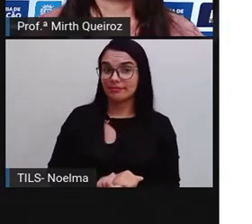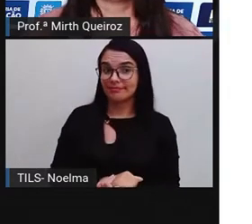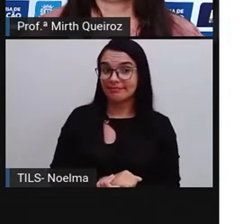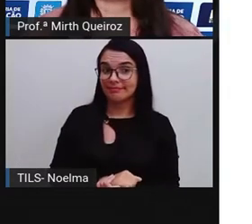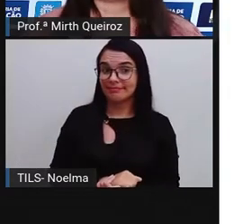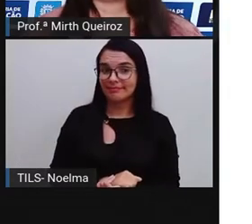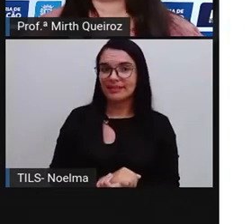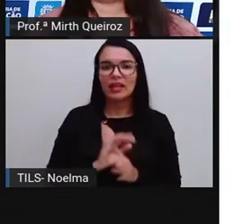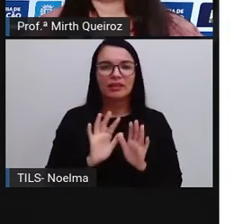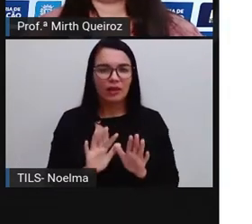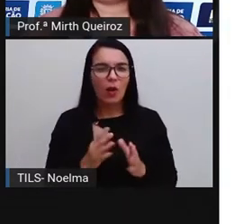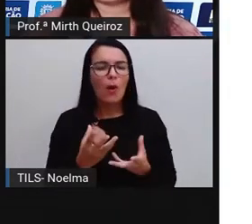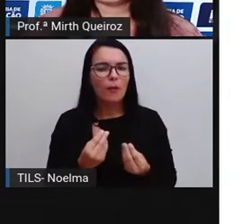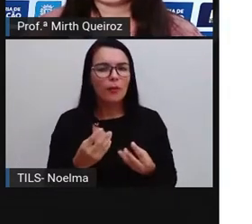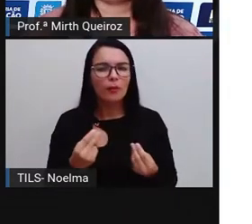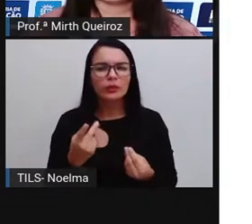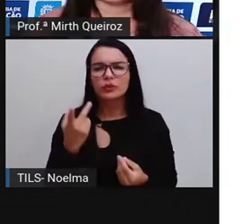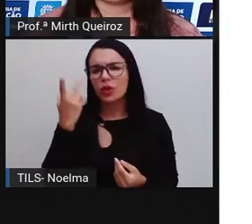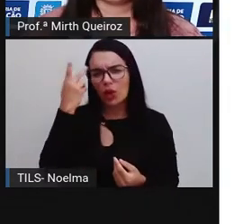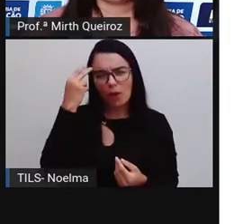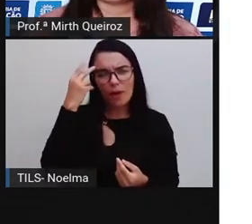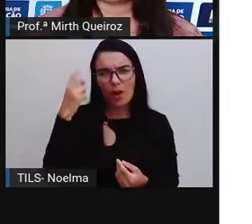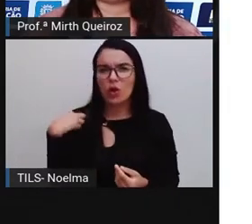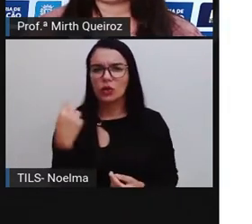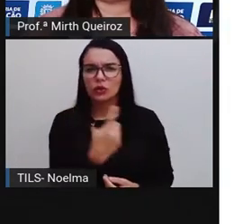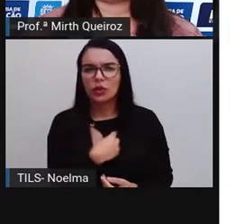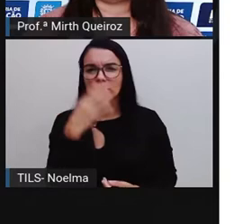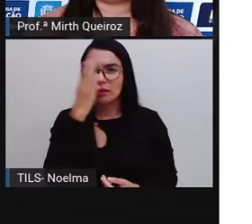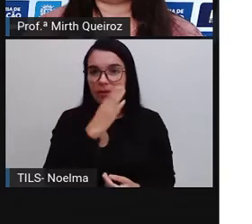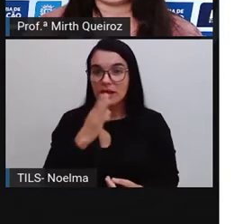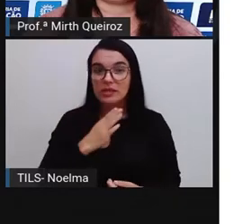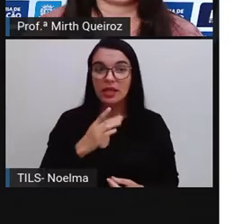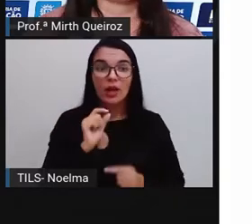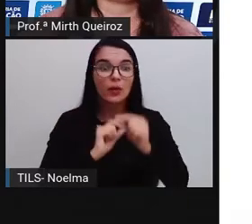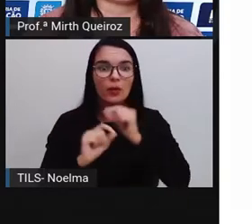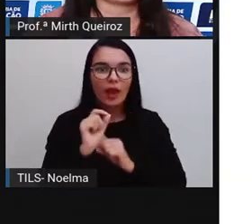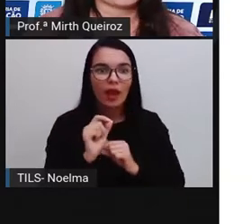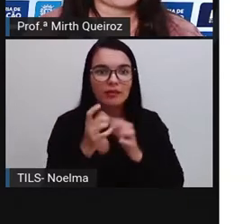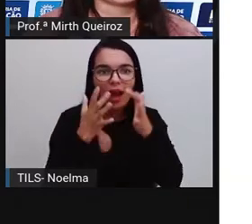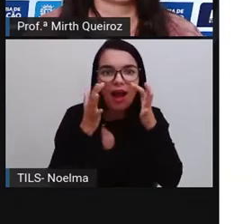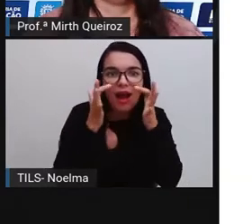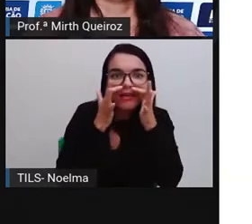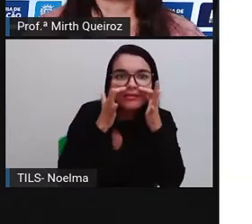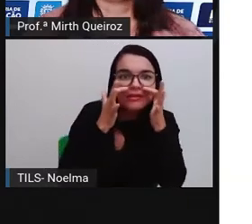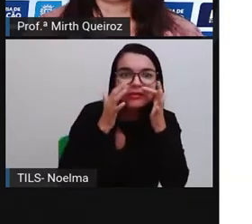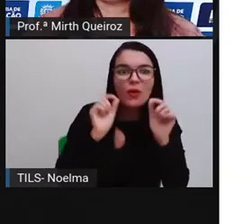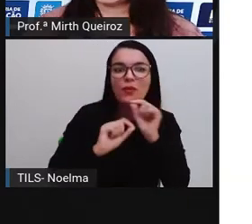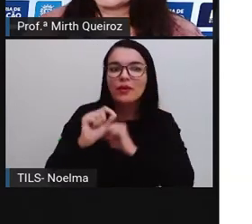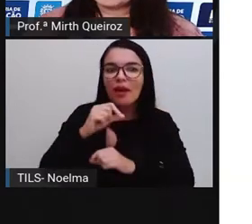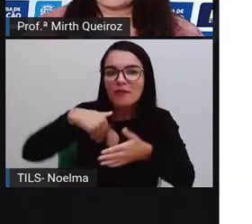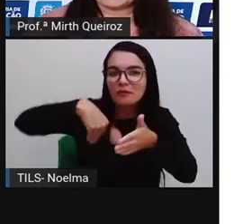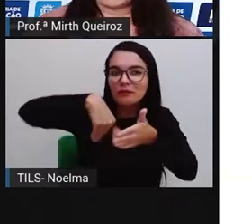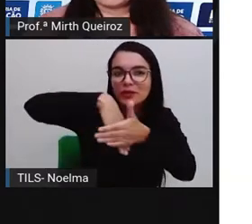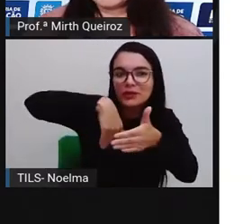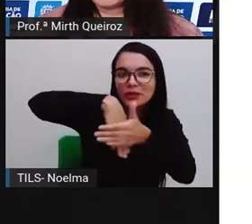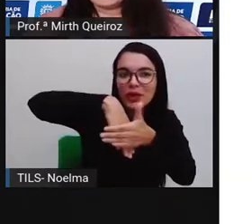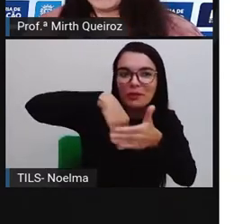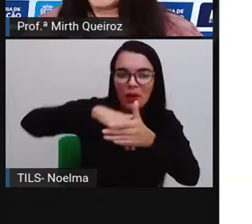Algo muito comum para nós brasileiros é acompanhar uma partida de futebol ou outros esportes que você